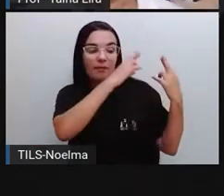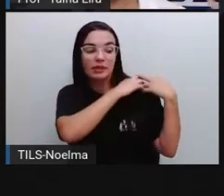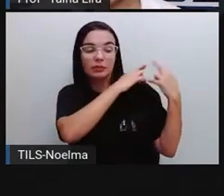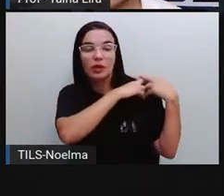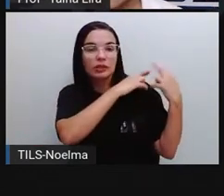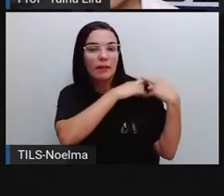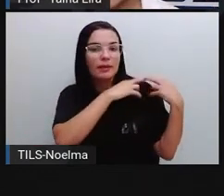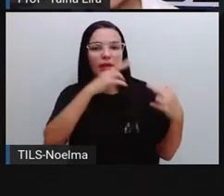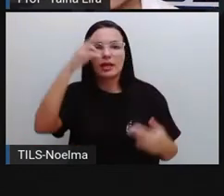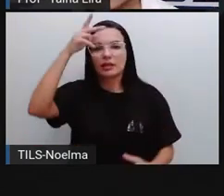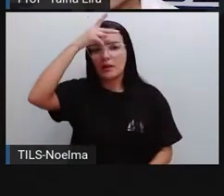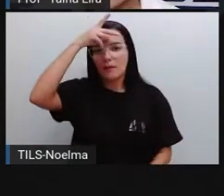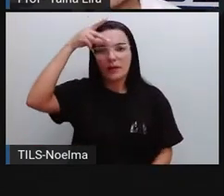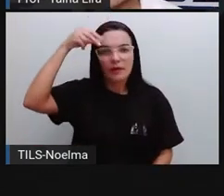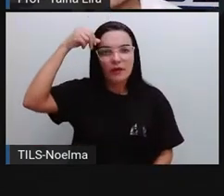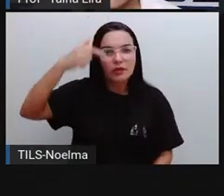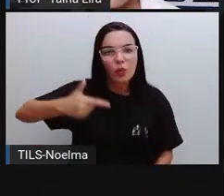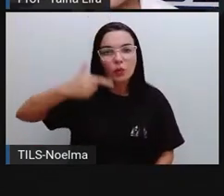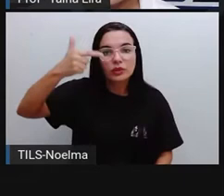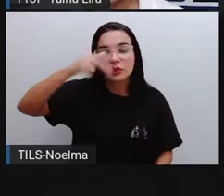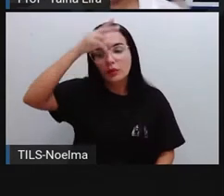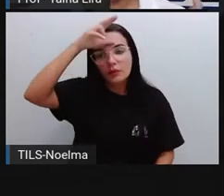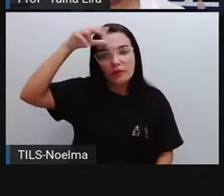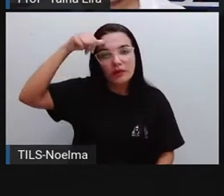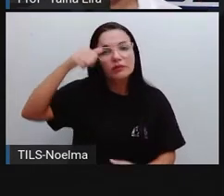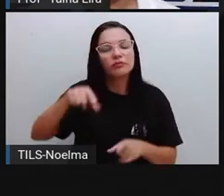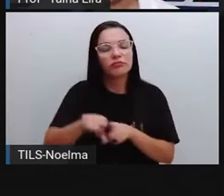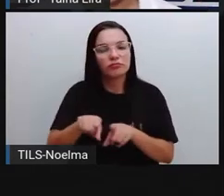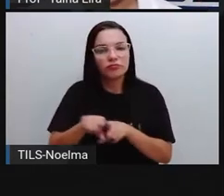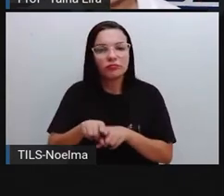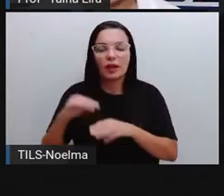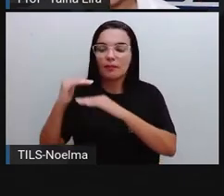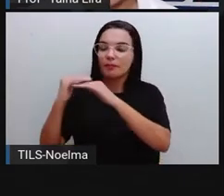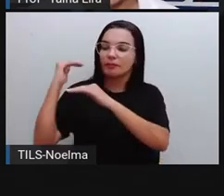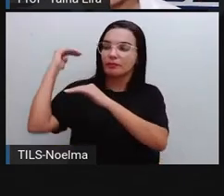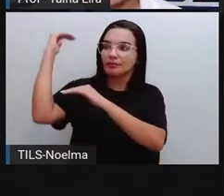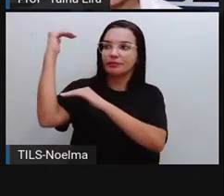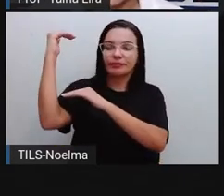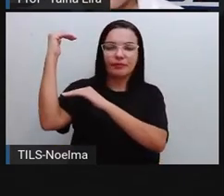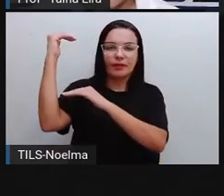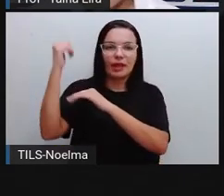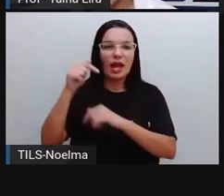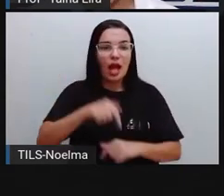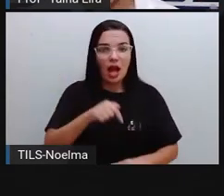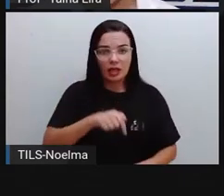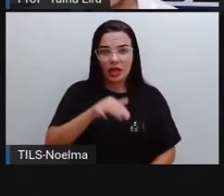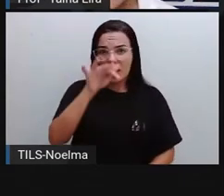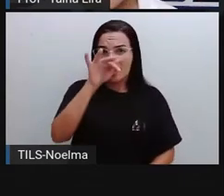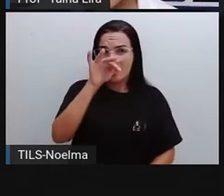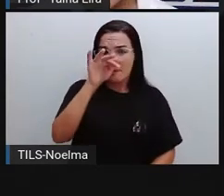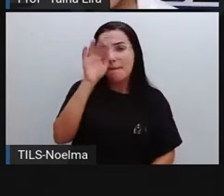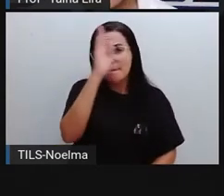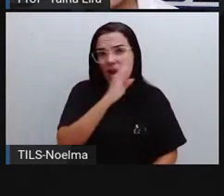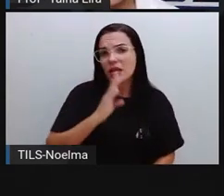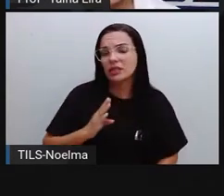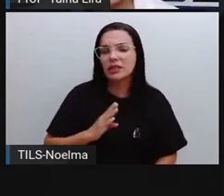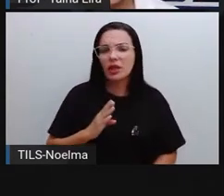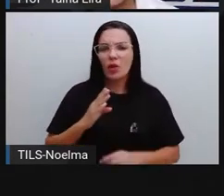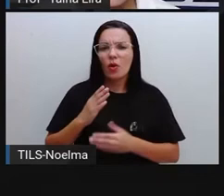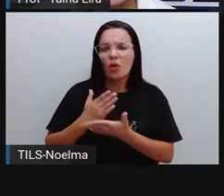muita responsabilidade, certo? A figura do prefeito no Brasil surgiu em meados de